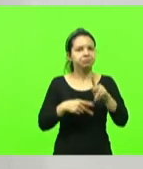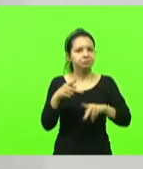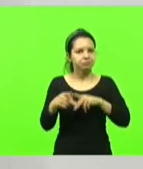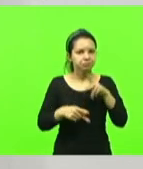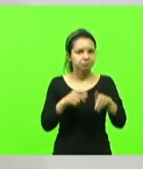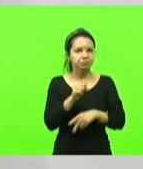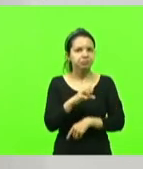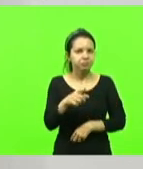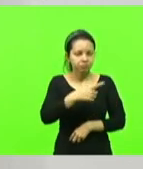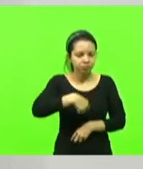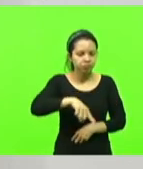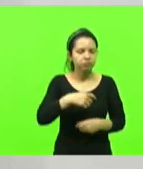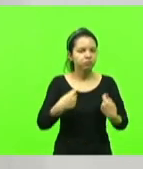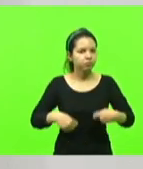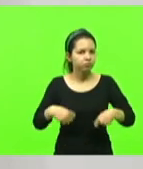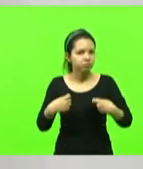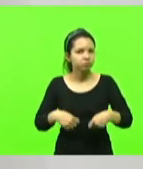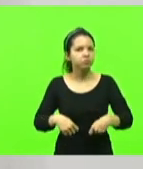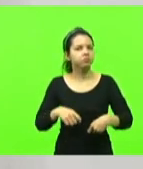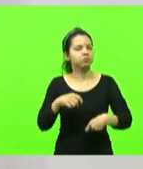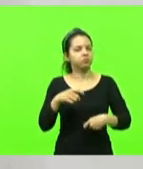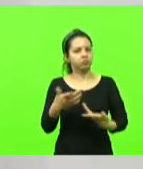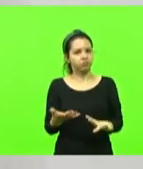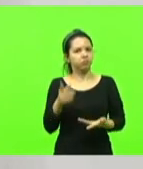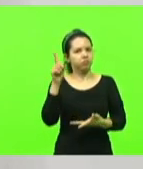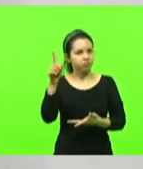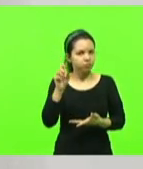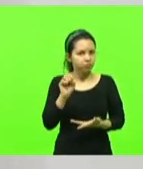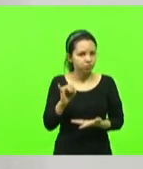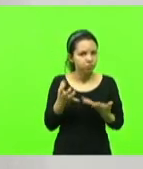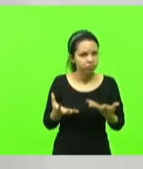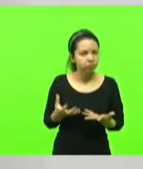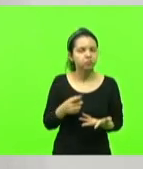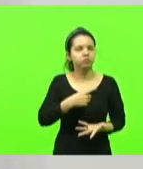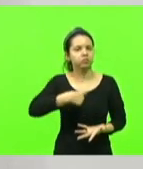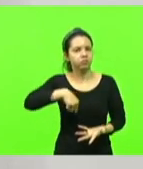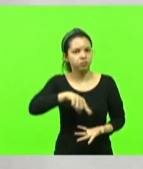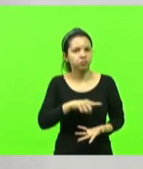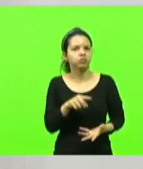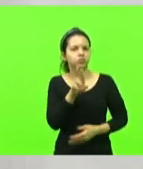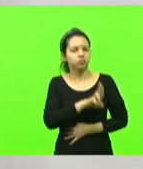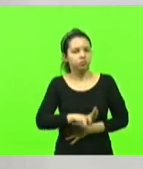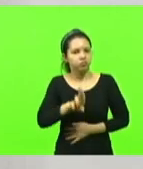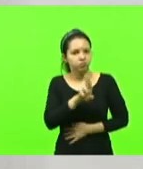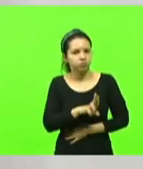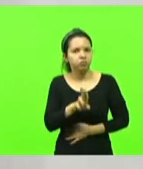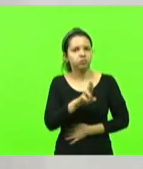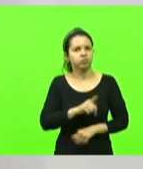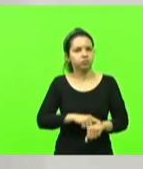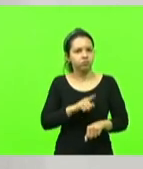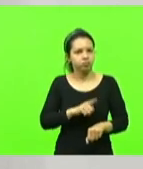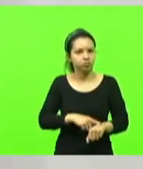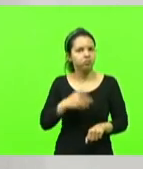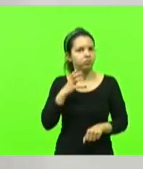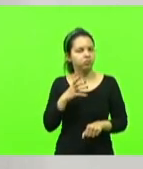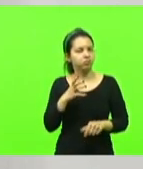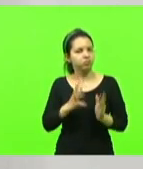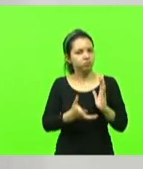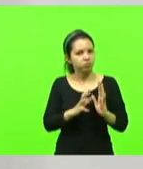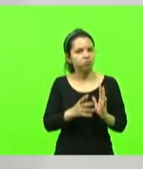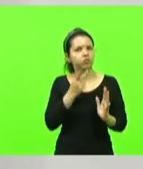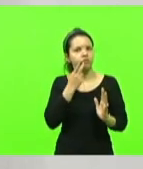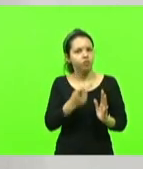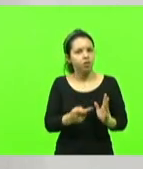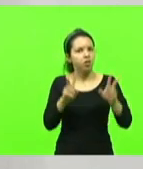sempre vou utilizar as que, se Deus quiser, ter oportunidades para utilizar o tempo de partido para falar de coisas boas